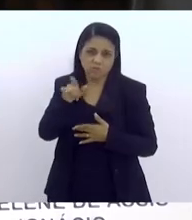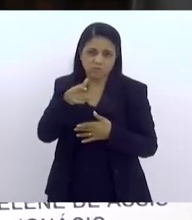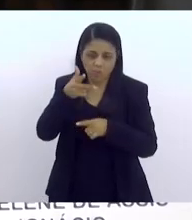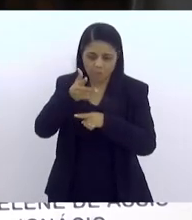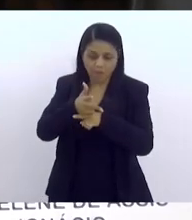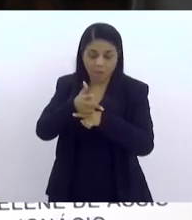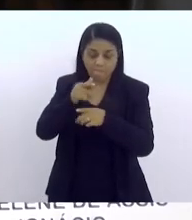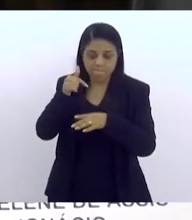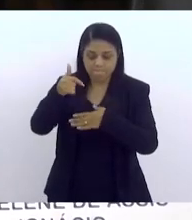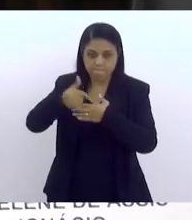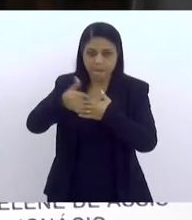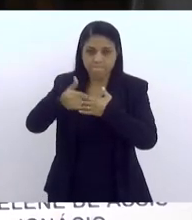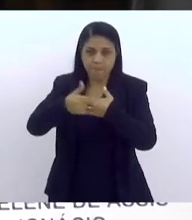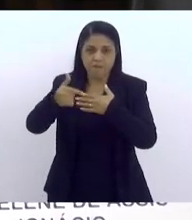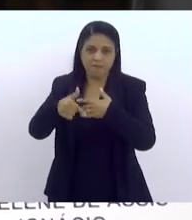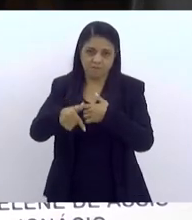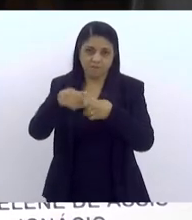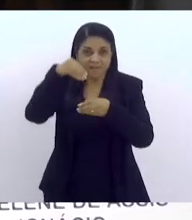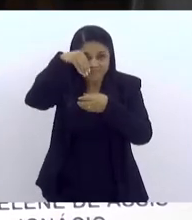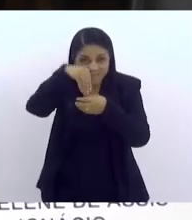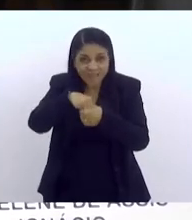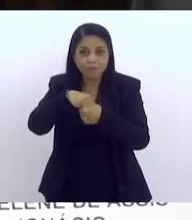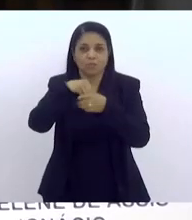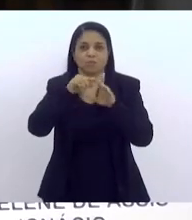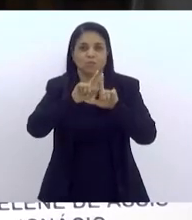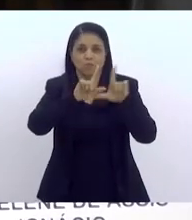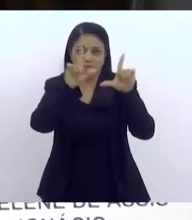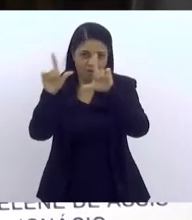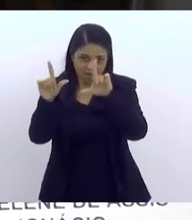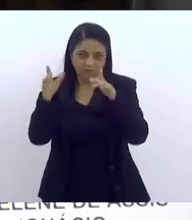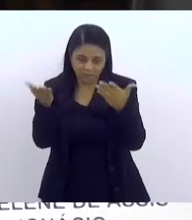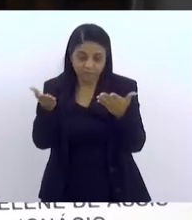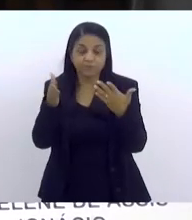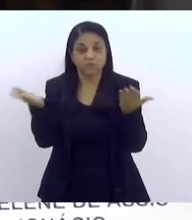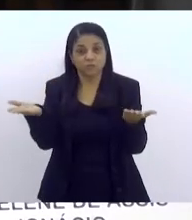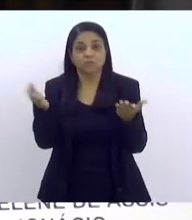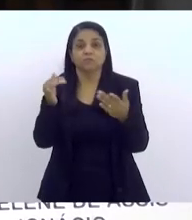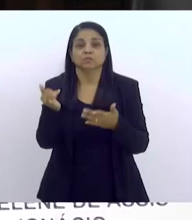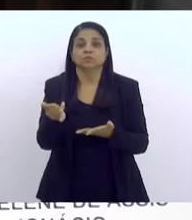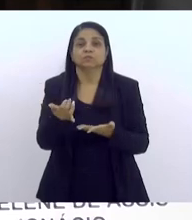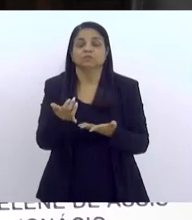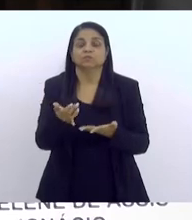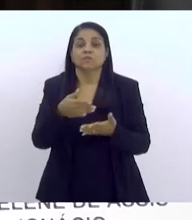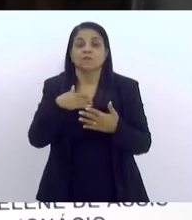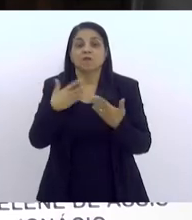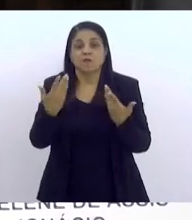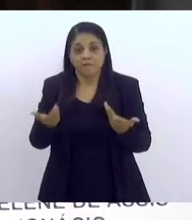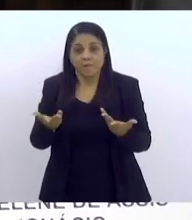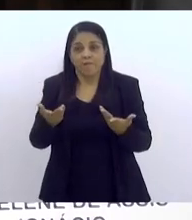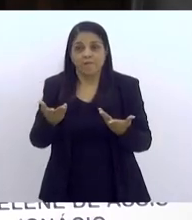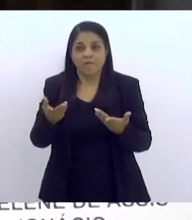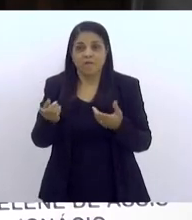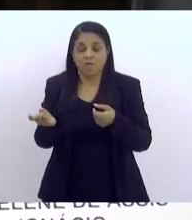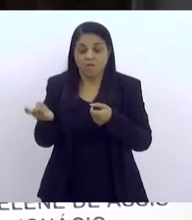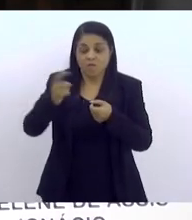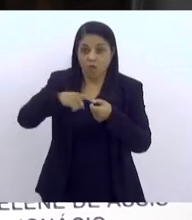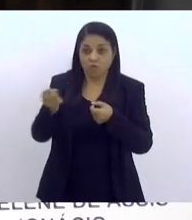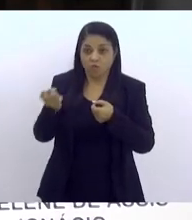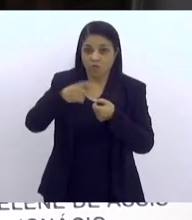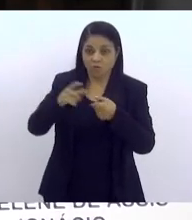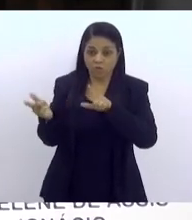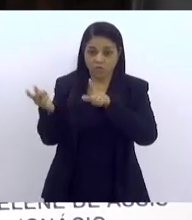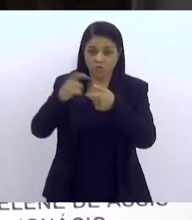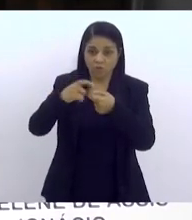dois cliques, ele está dentro da apresentação. Então, essa forma de... Se ele pudesse voltar e seguir para o